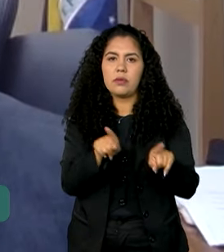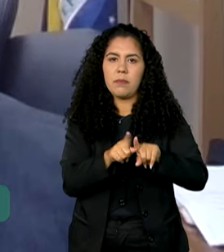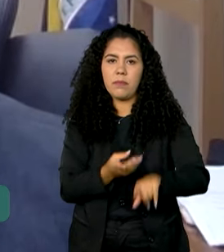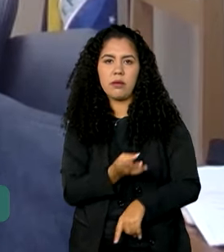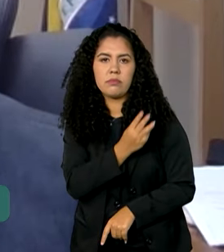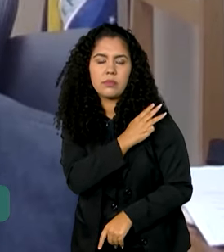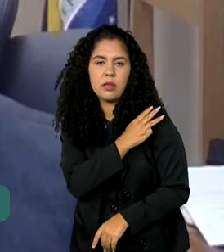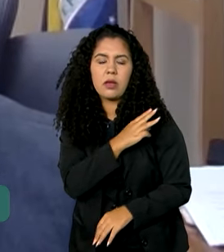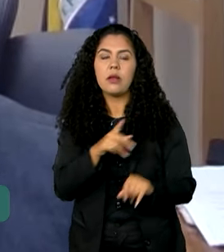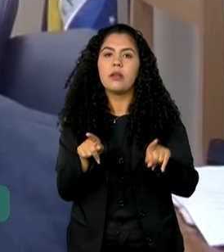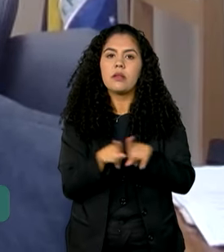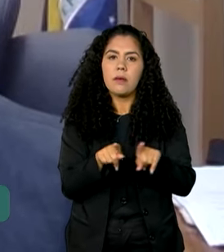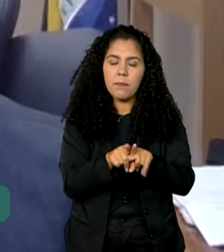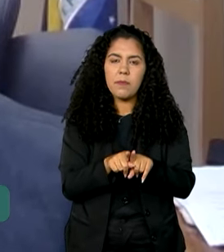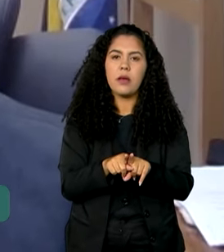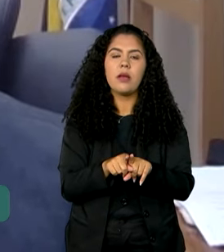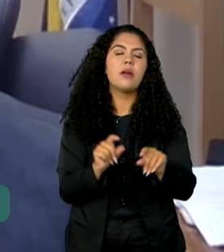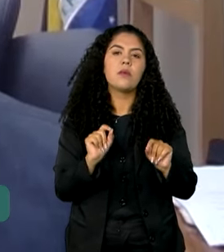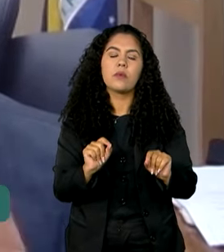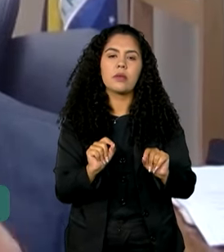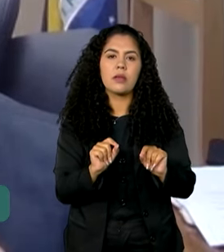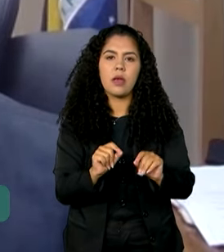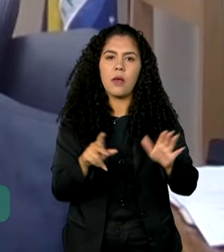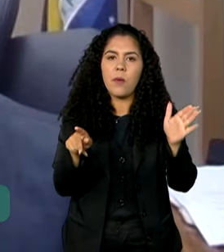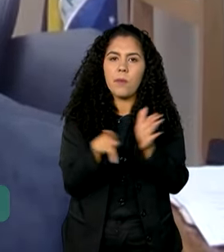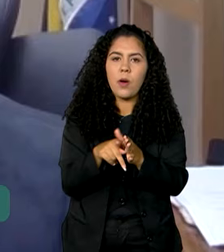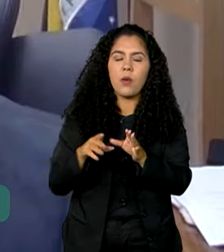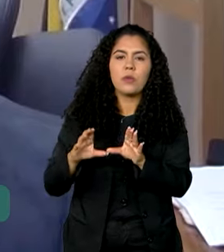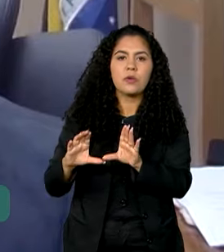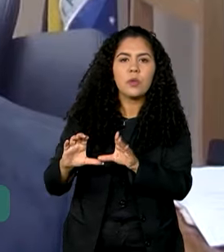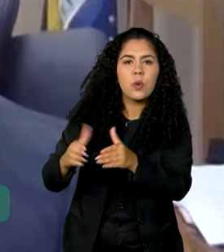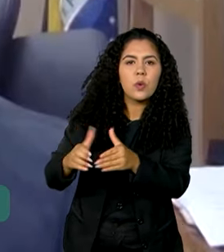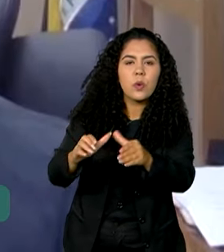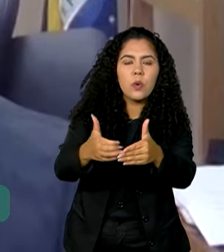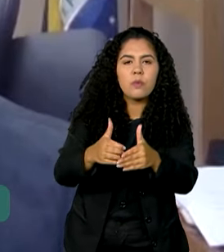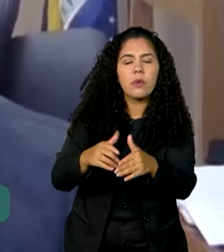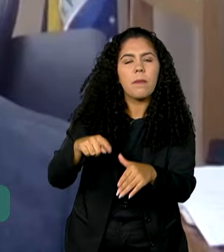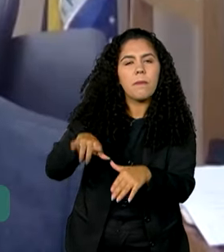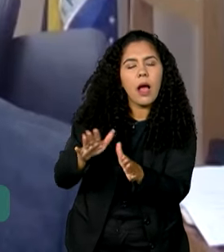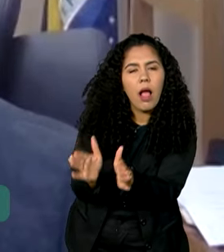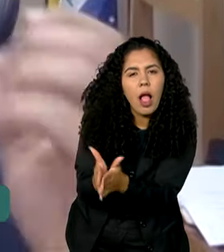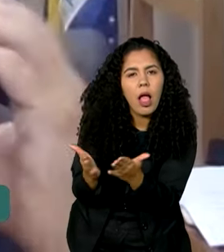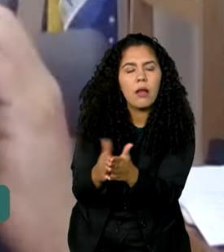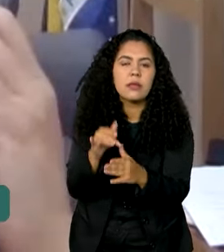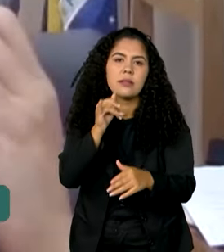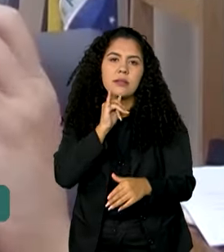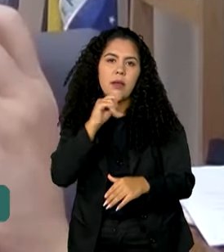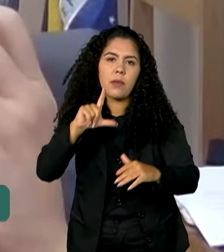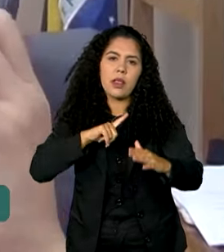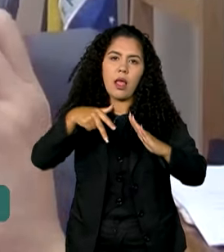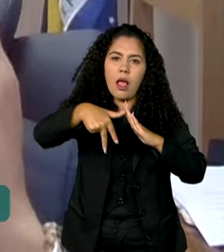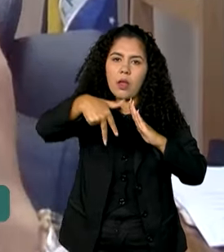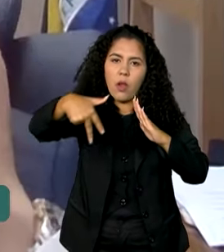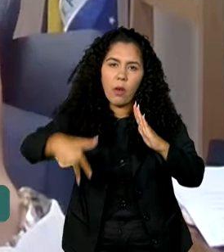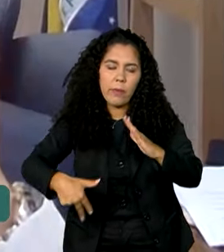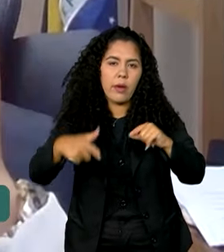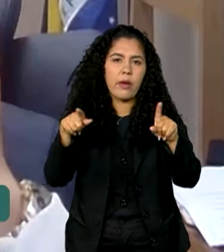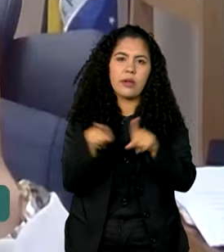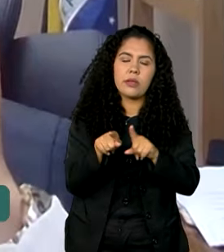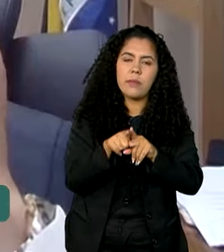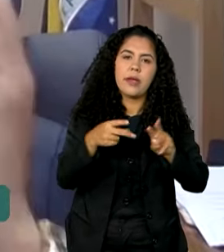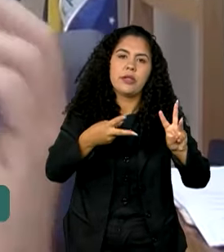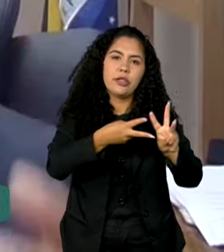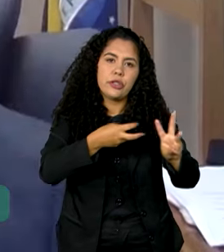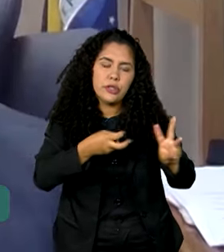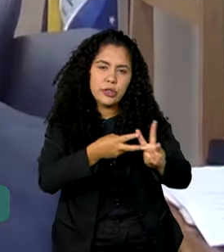também entidades, mais entidades, grupos, comunidades mais carentes, como se tem quilombolas, indígenas, algumas comunidades